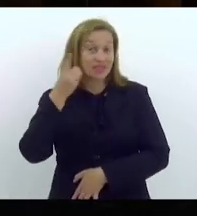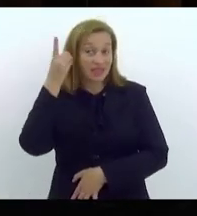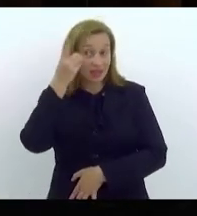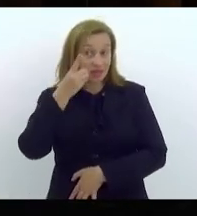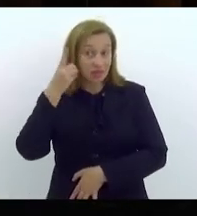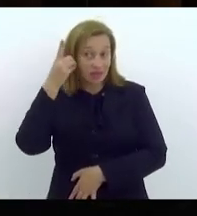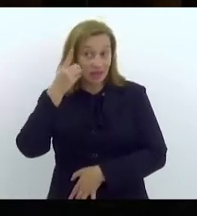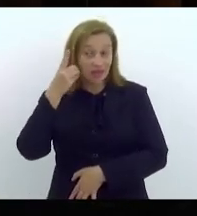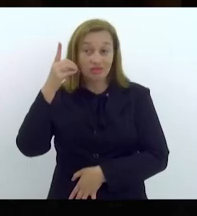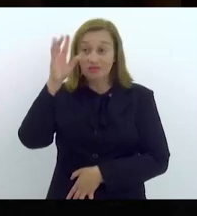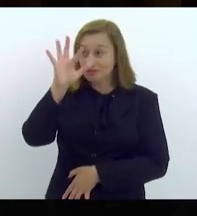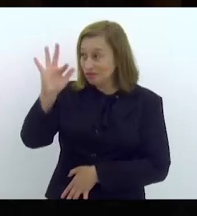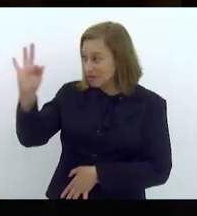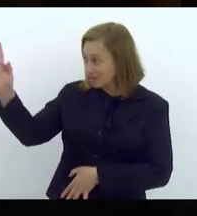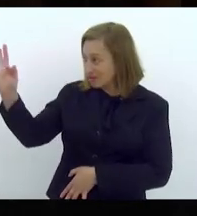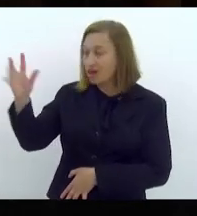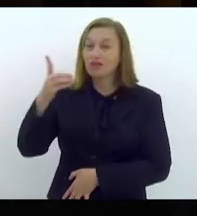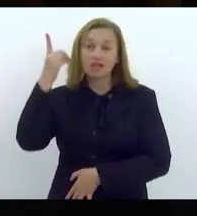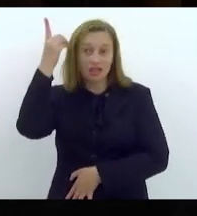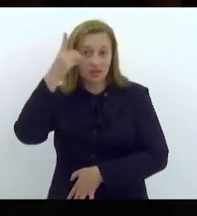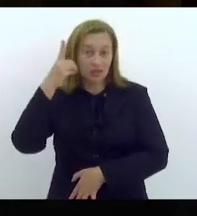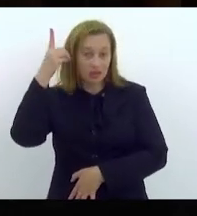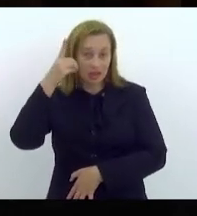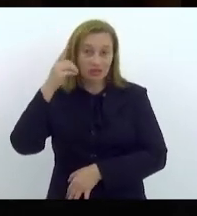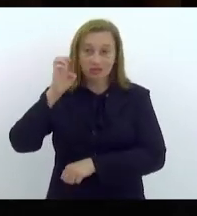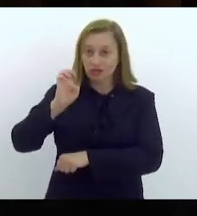federal e estadual.